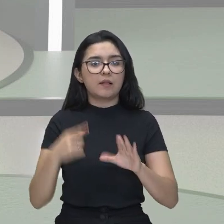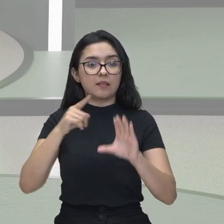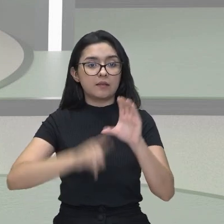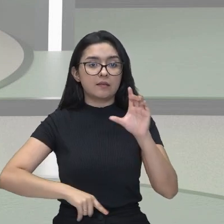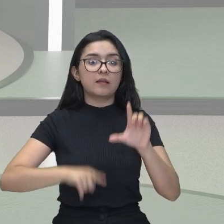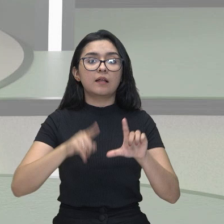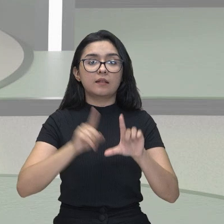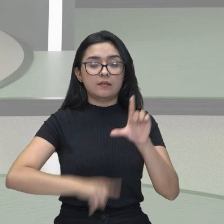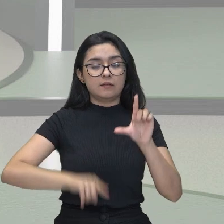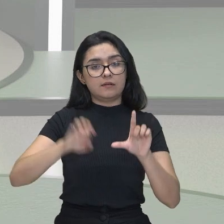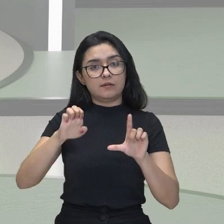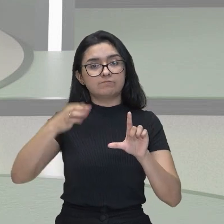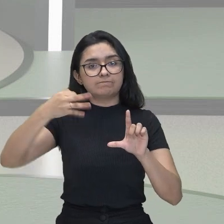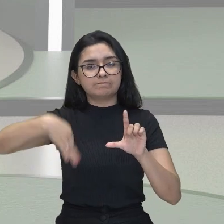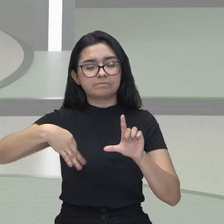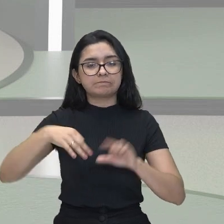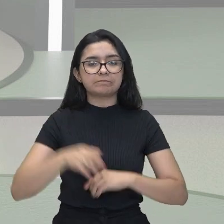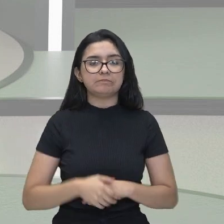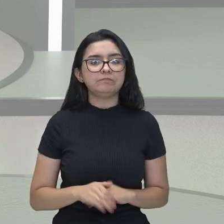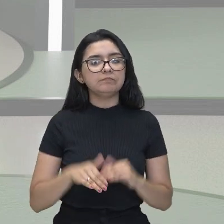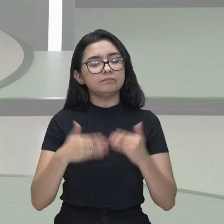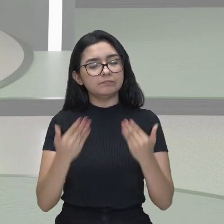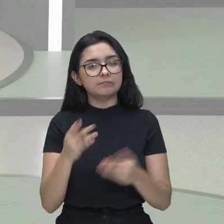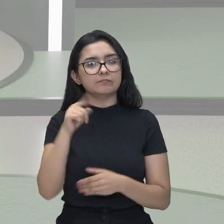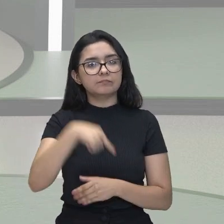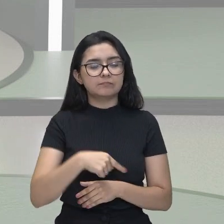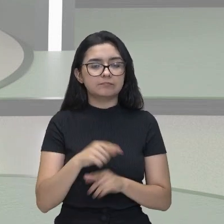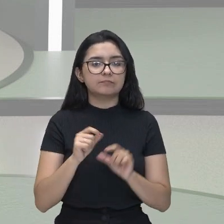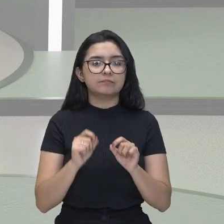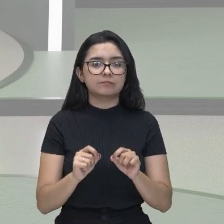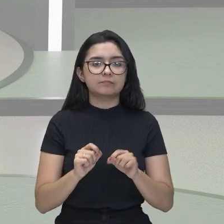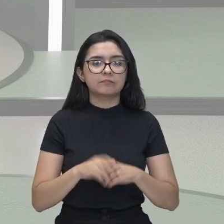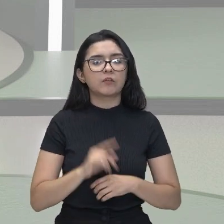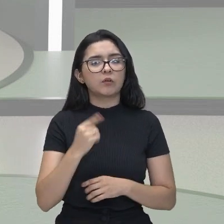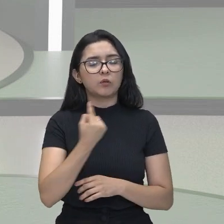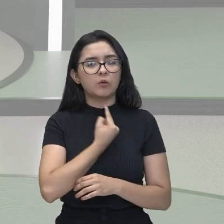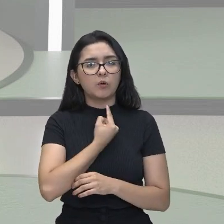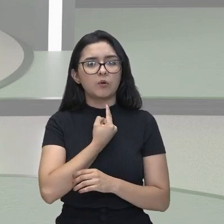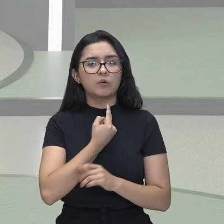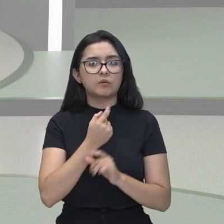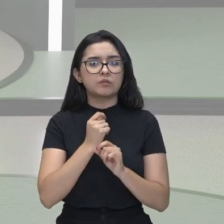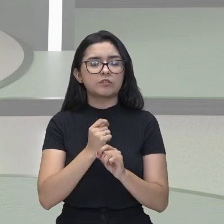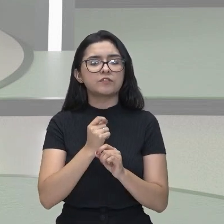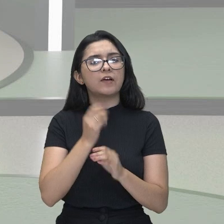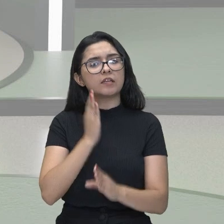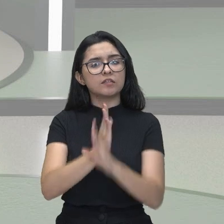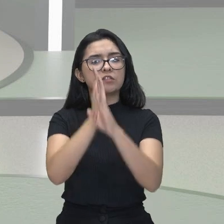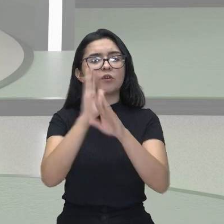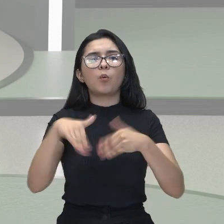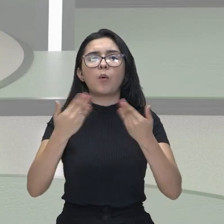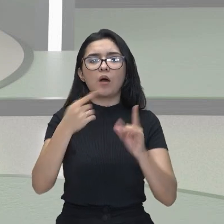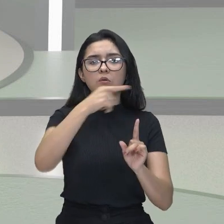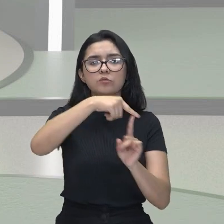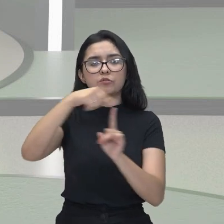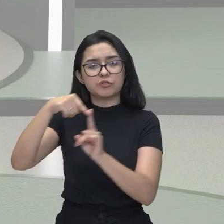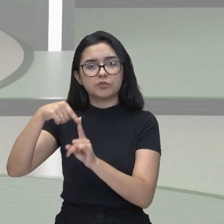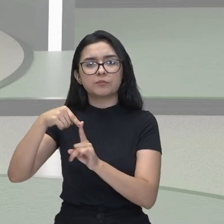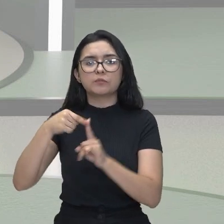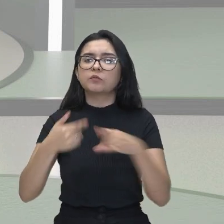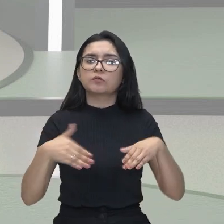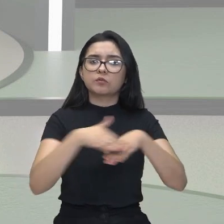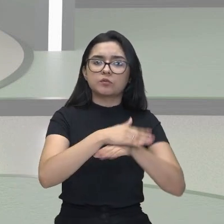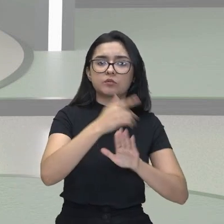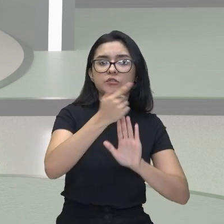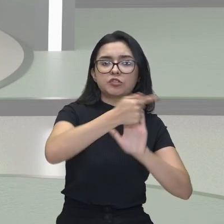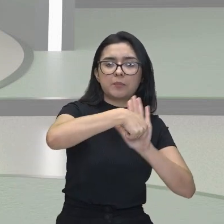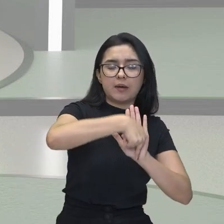bem, gente? É dessa forma que a gente vai identificar se a isomeria